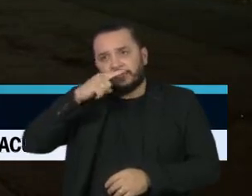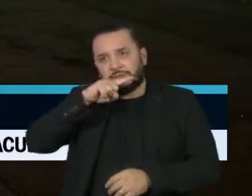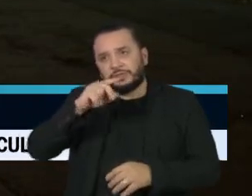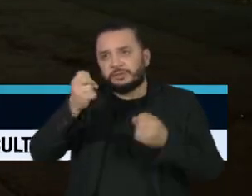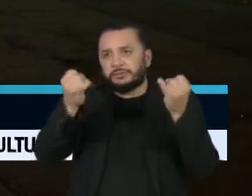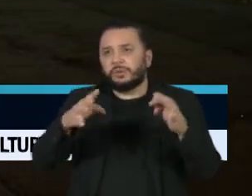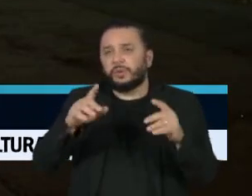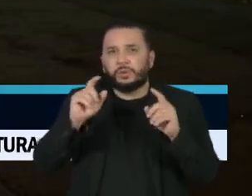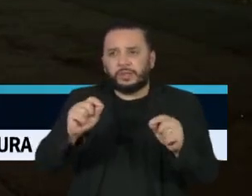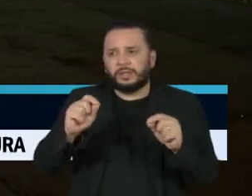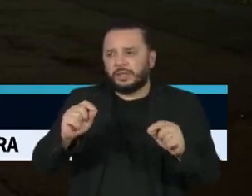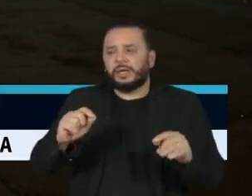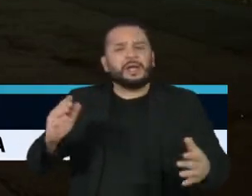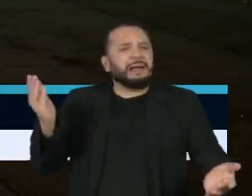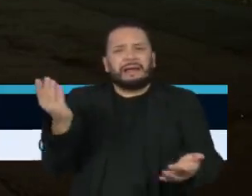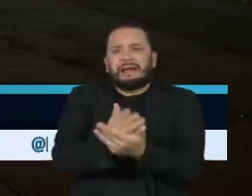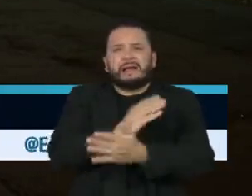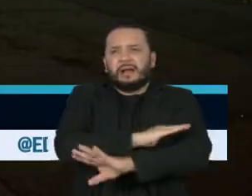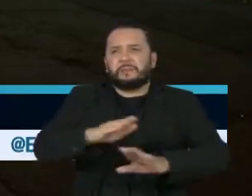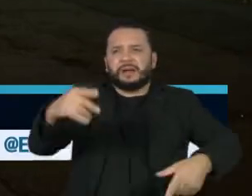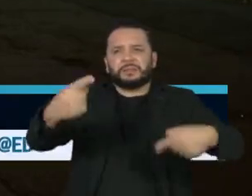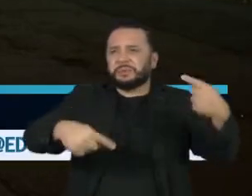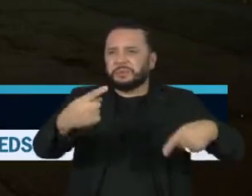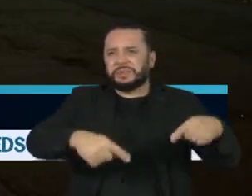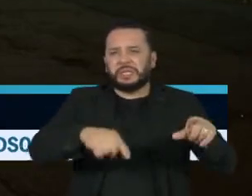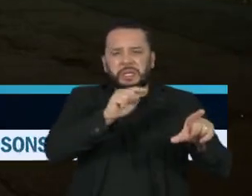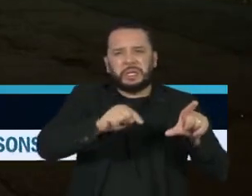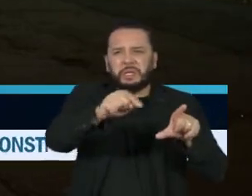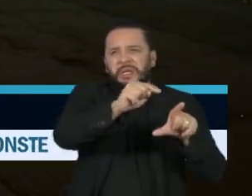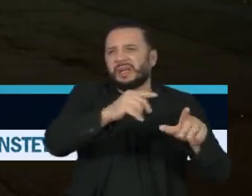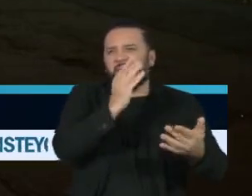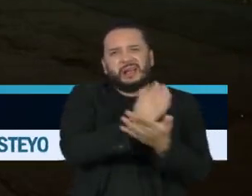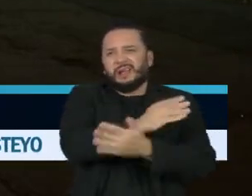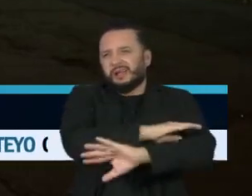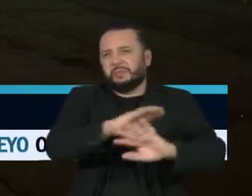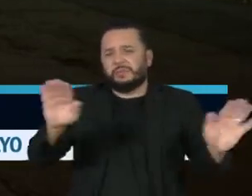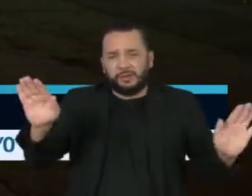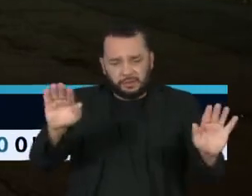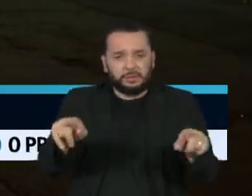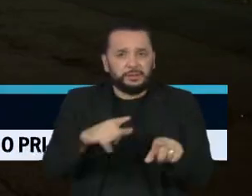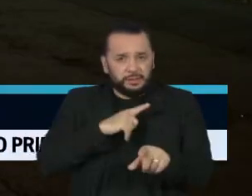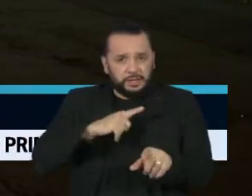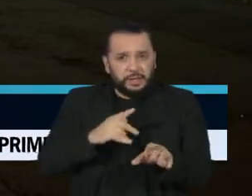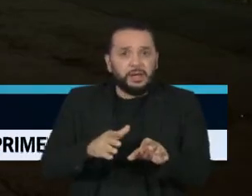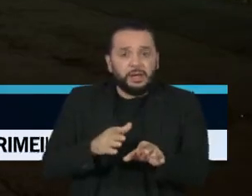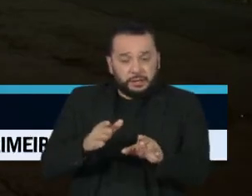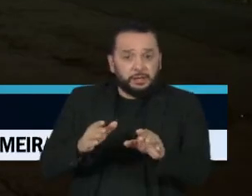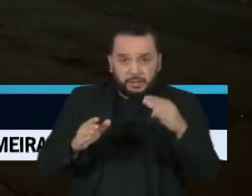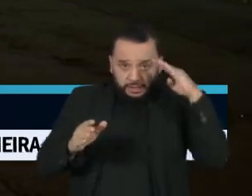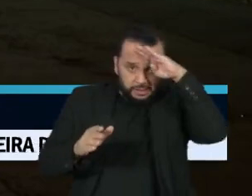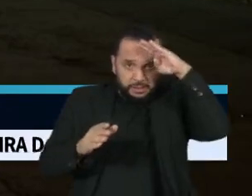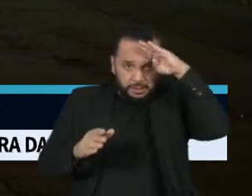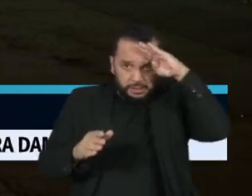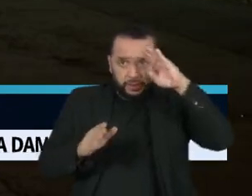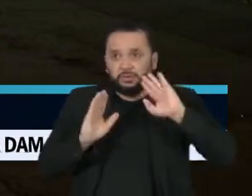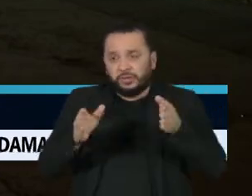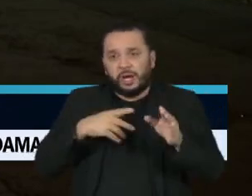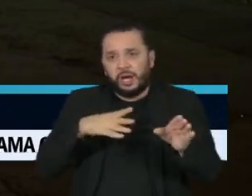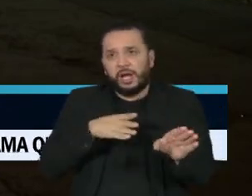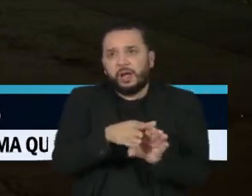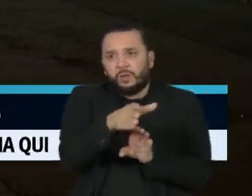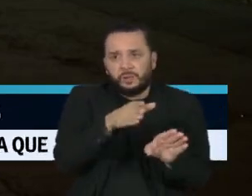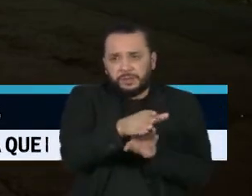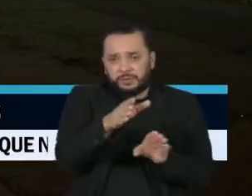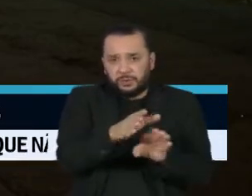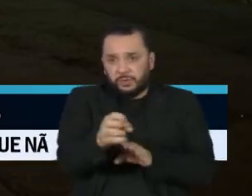quis colocar um ponto final nas discussões sobre o tema. Na resposta às novas recomendações das Forças Armadas, o ministro lembrou que o